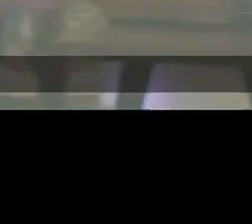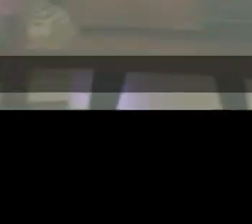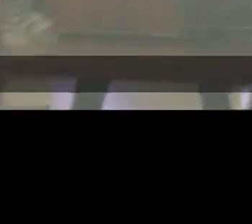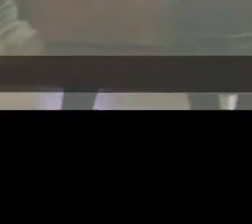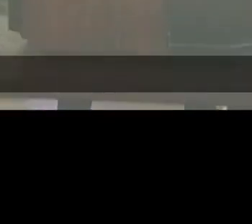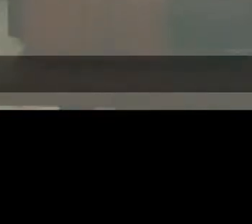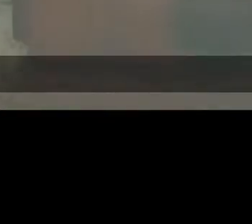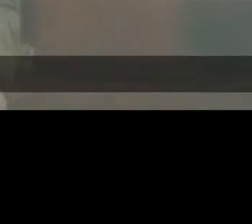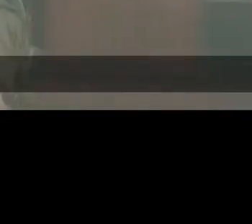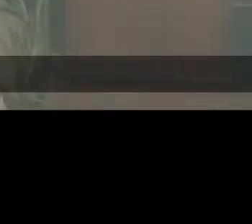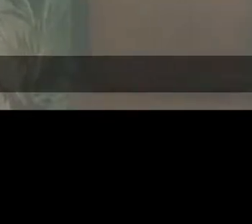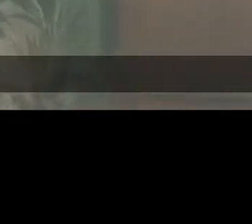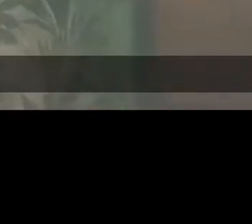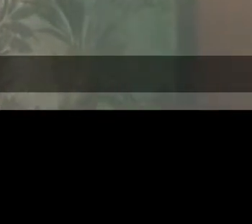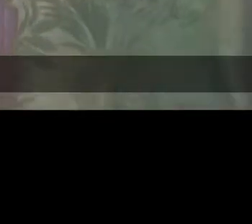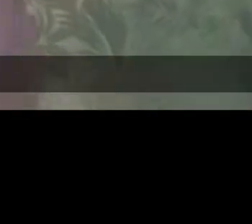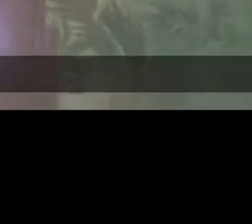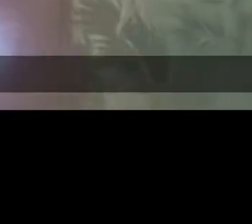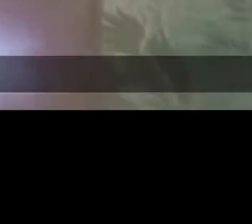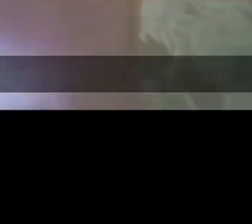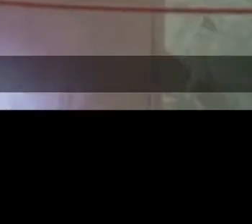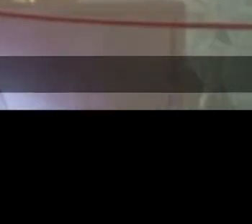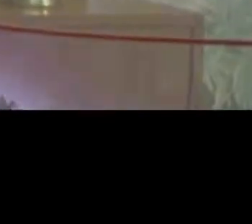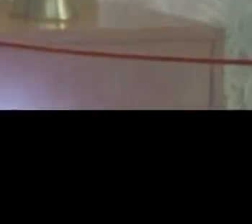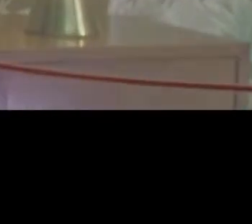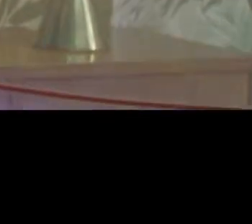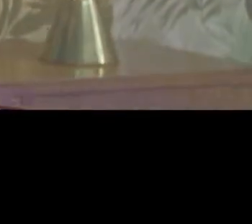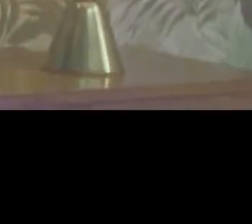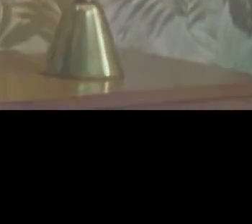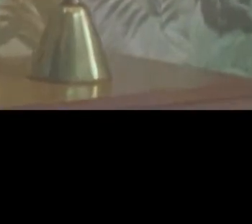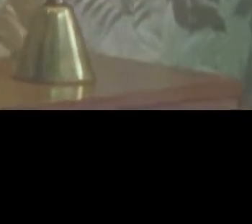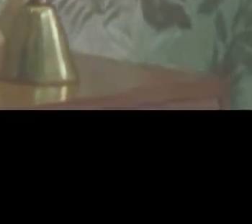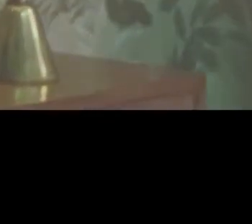Pode estar ajudando quem já passou por muita história.